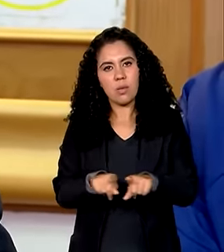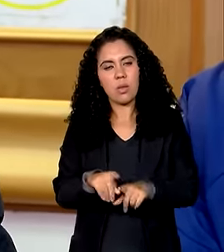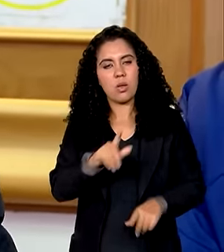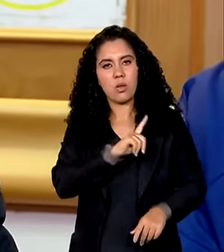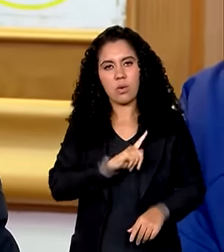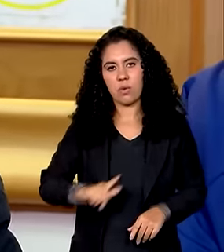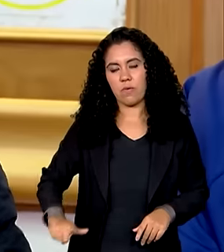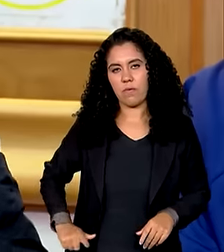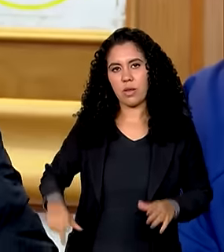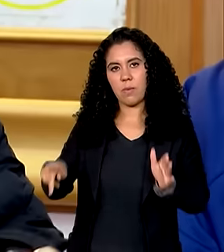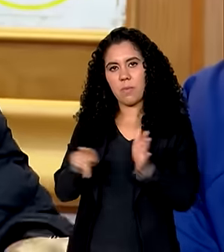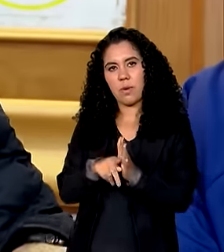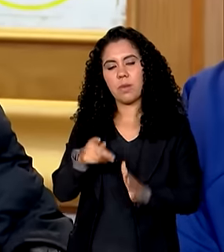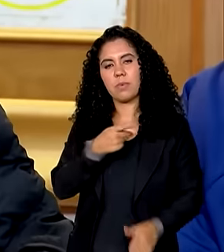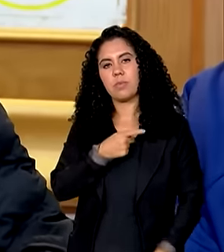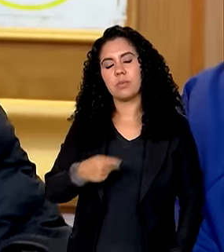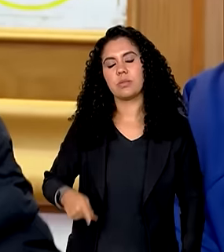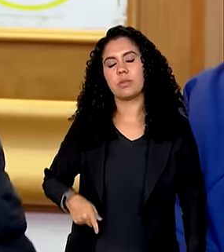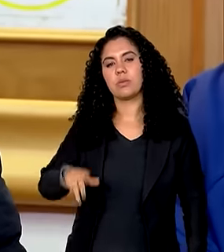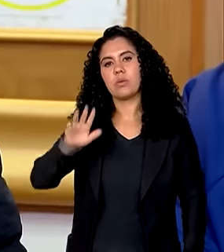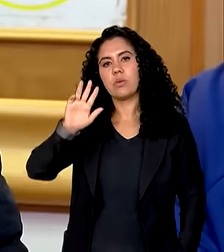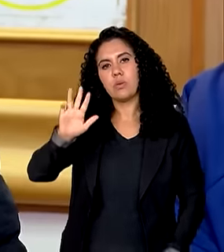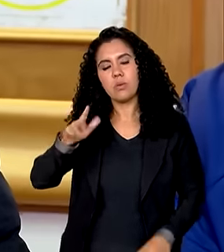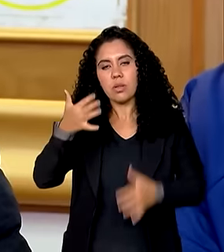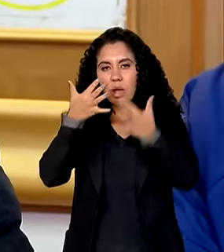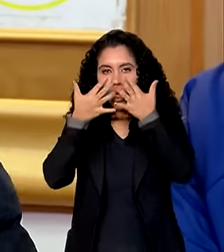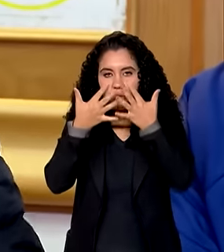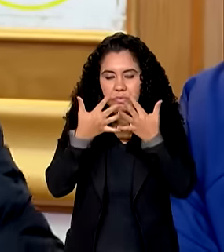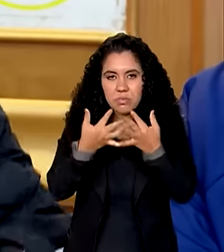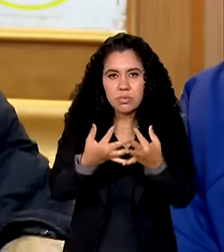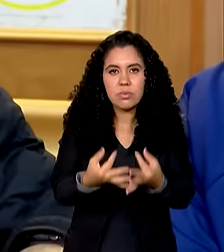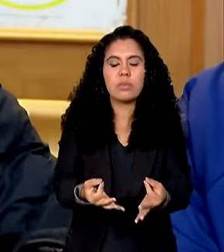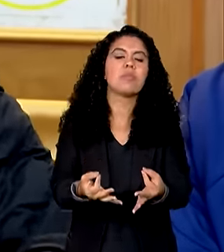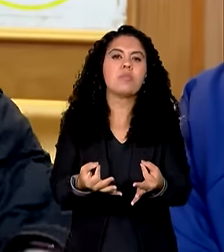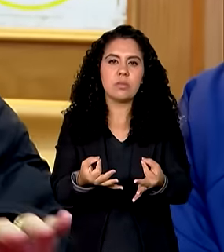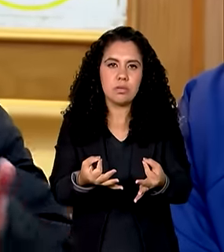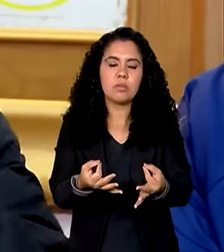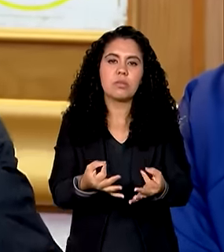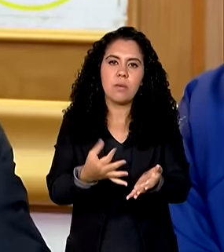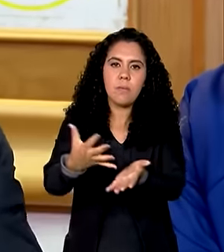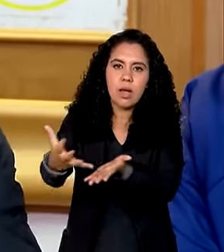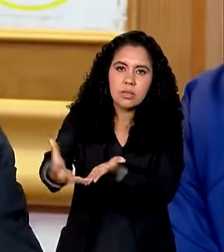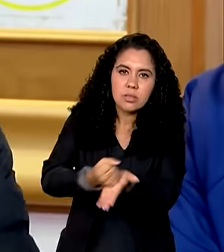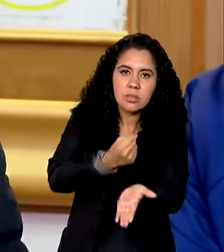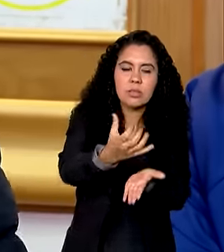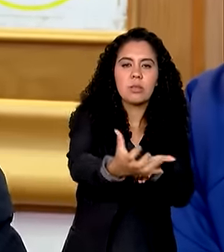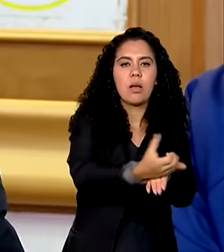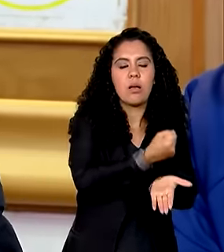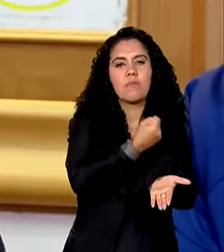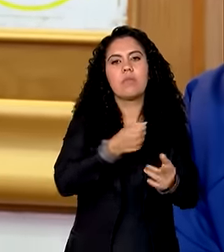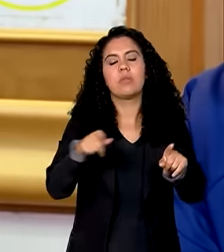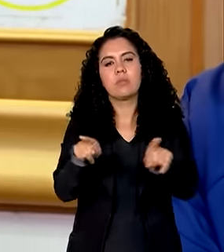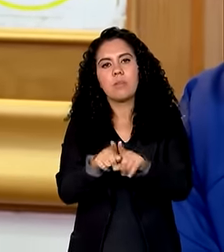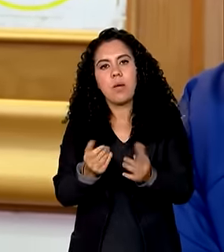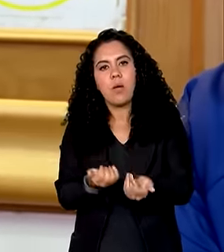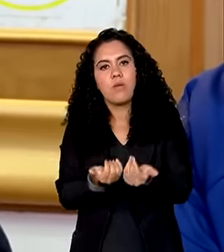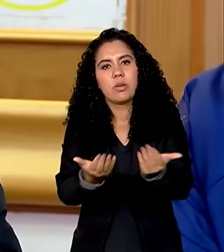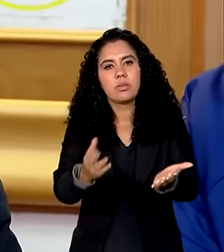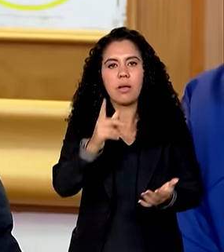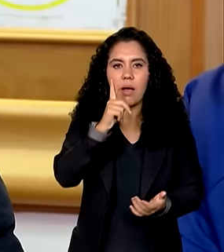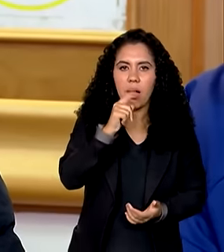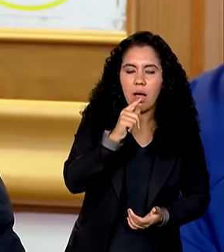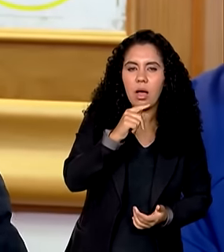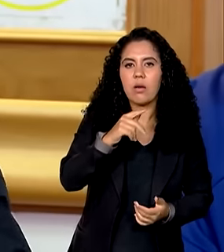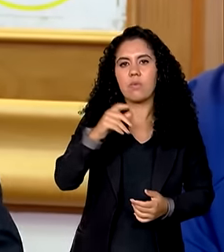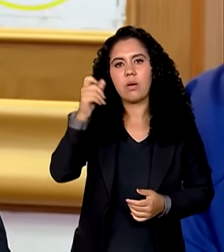Lula assim como tem dado total atenção nos resgates nas ações humanitárias através da defesa